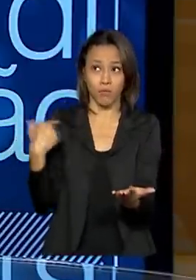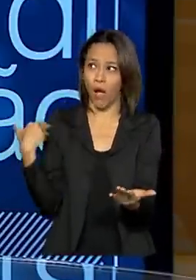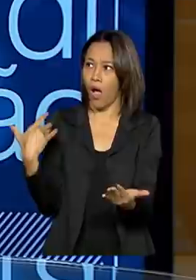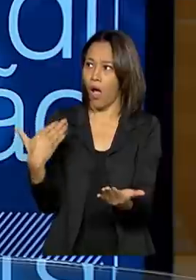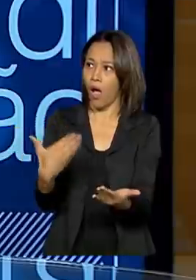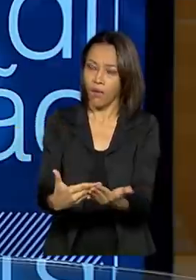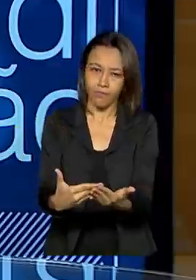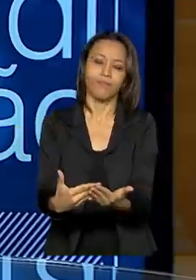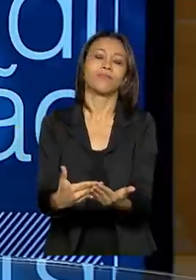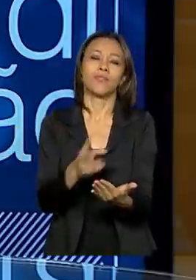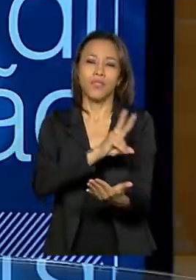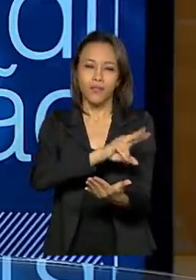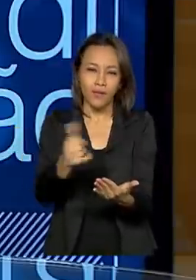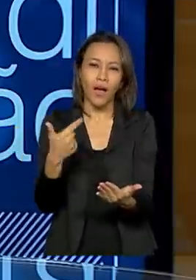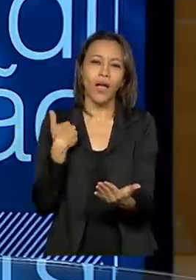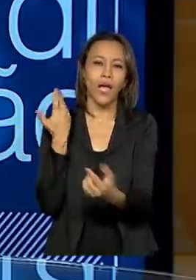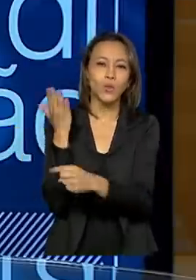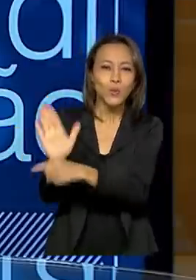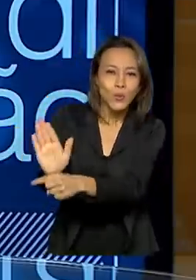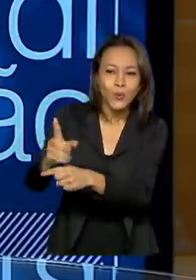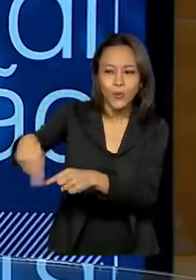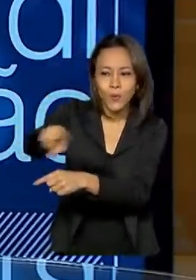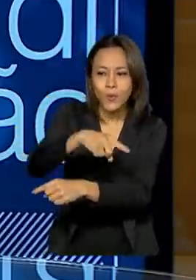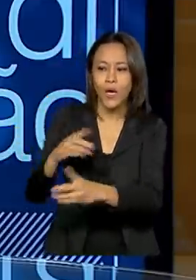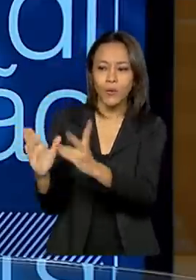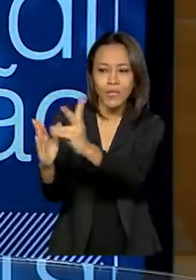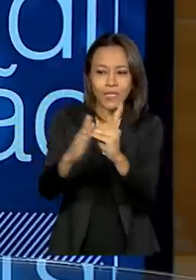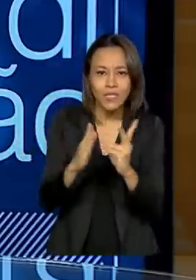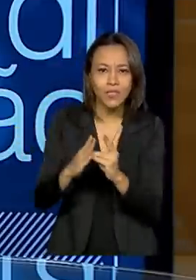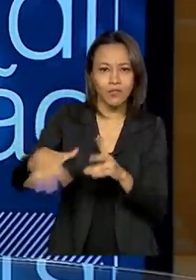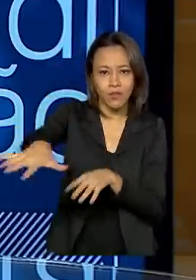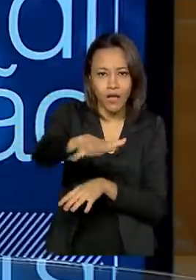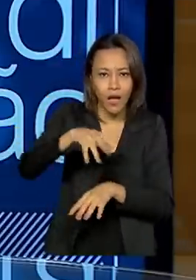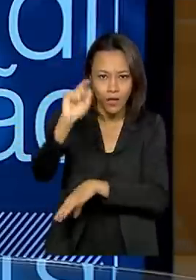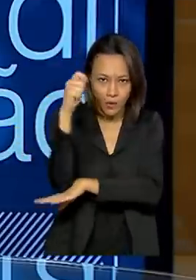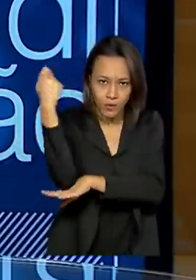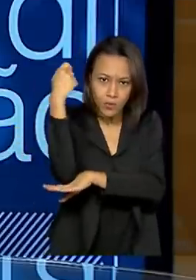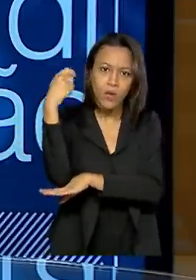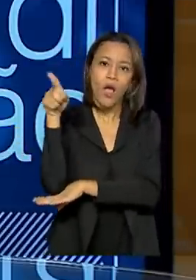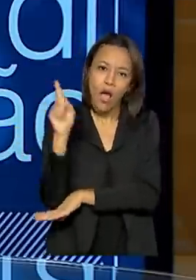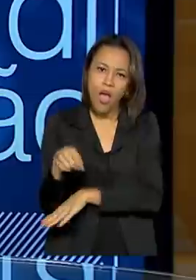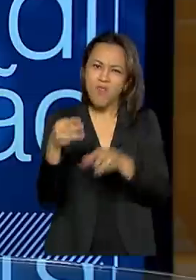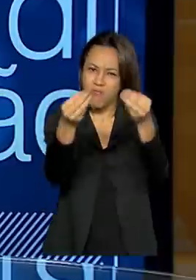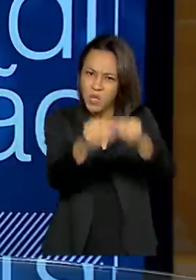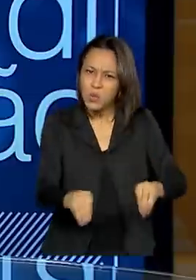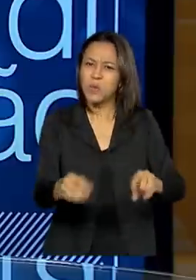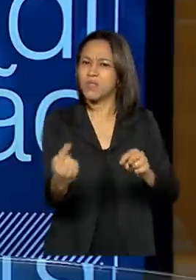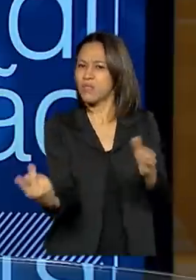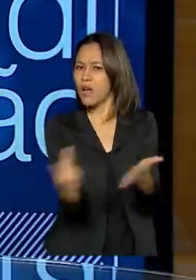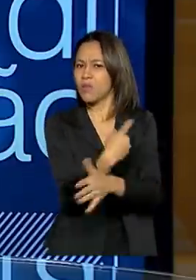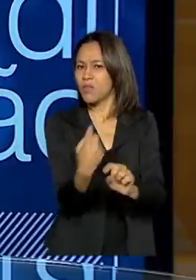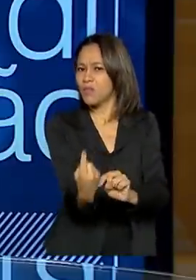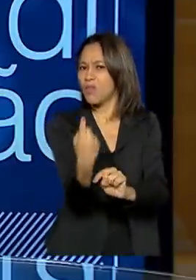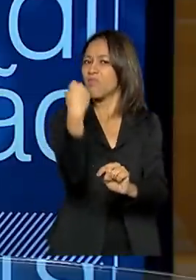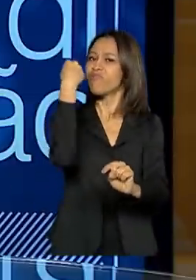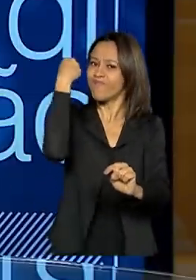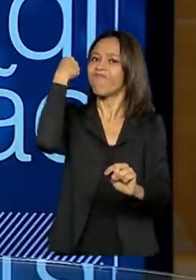beneficiar toda a coletividade indígena daquela região. São danos que foram causados em épocas passadas,